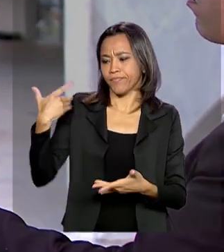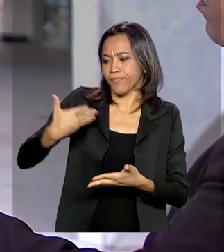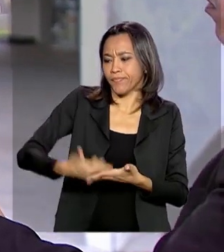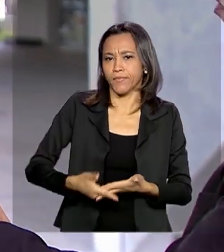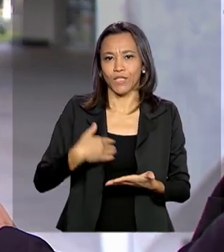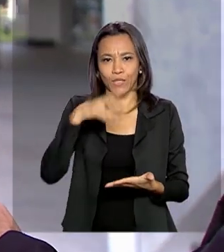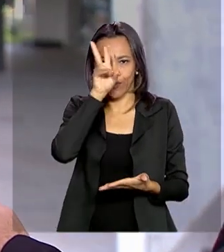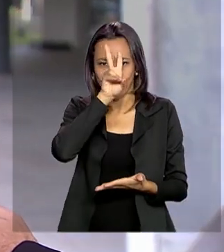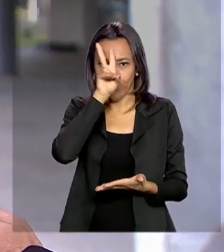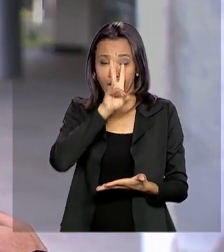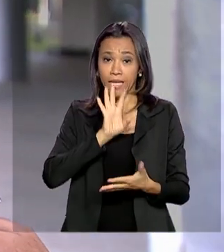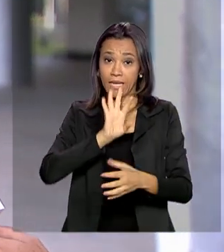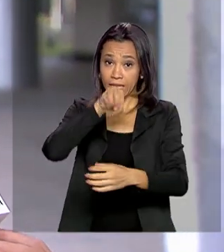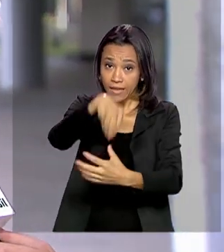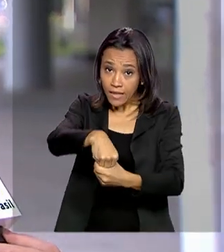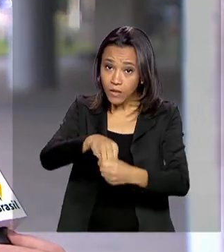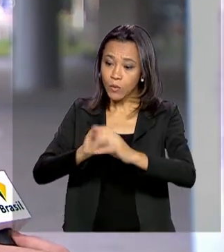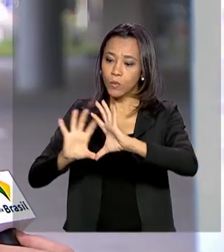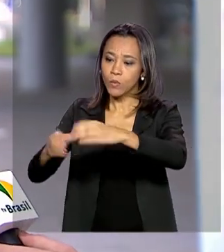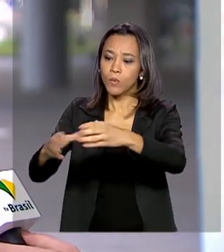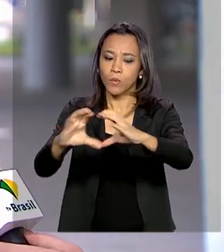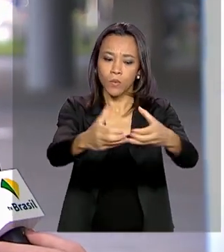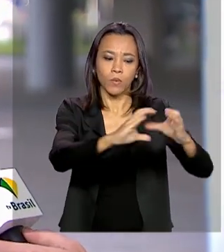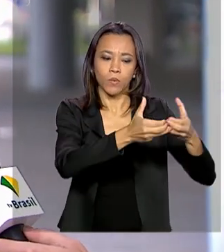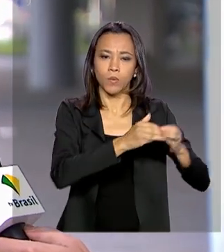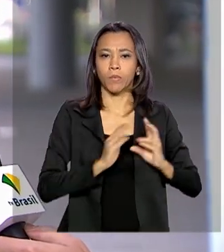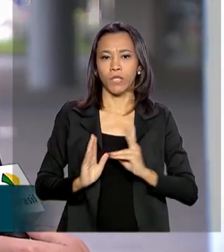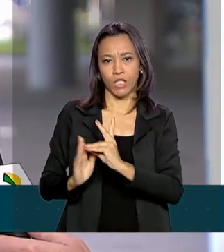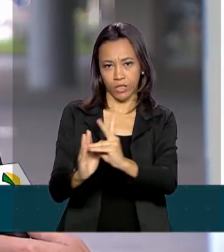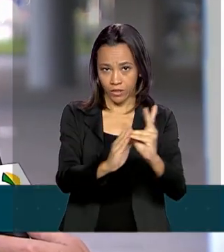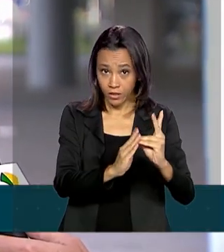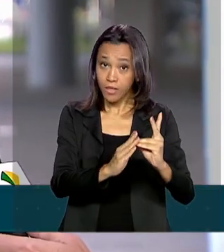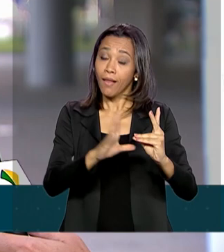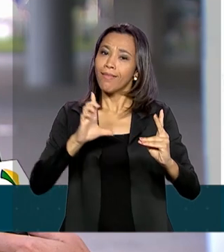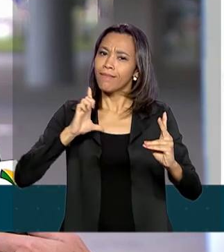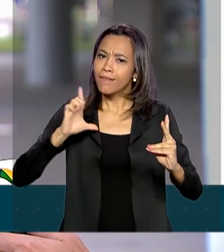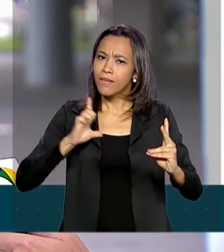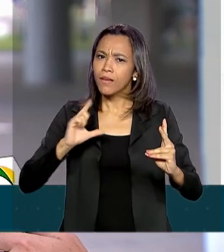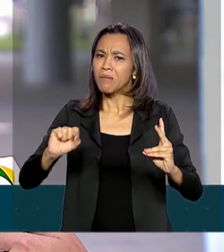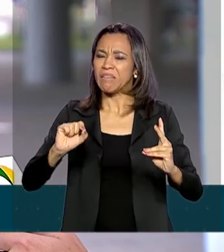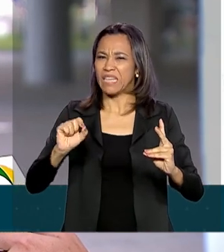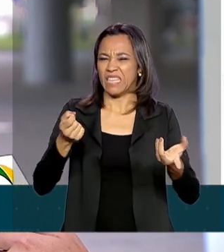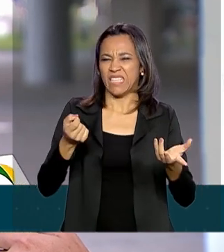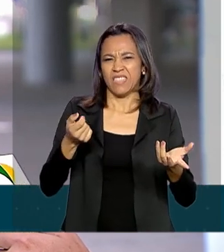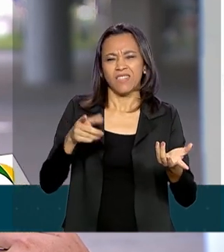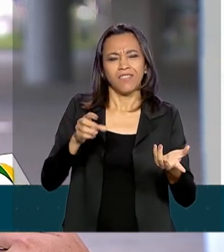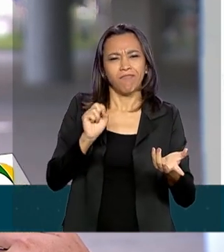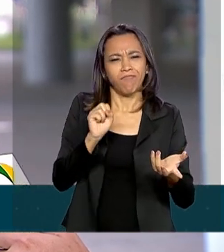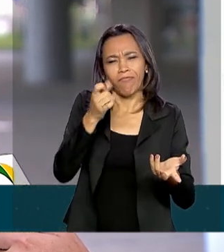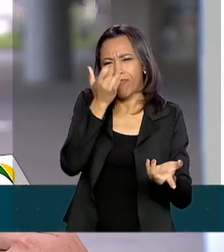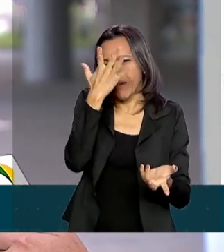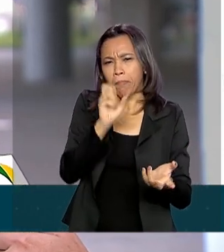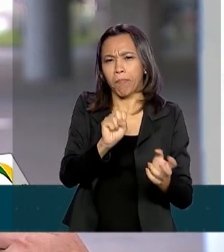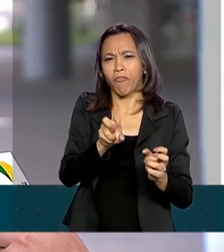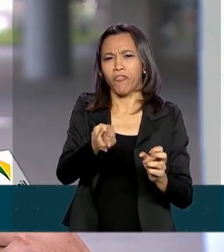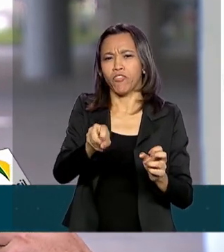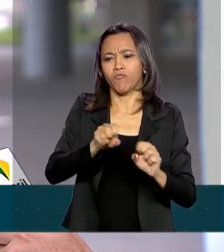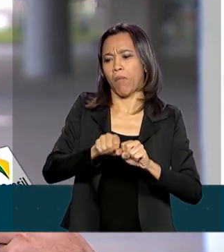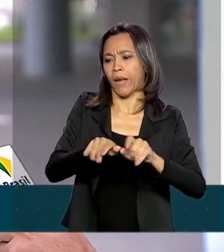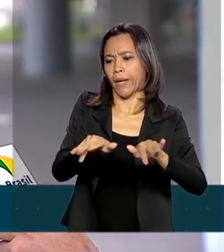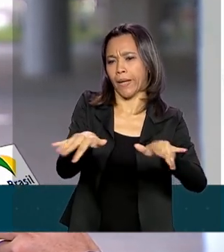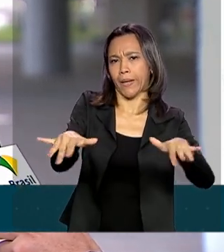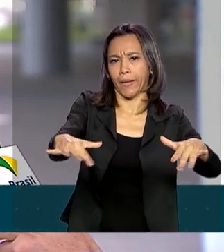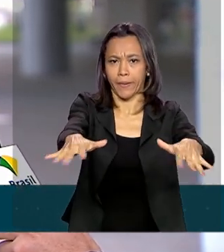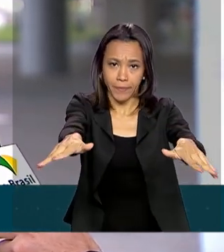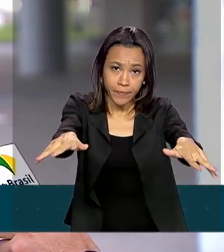que, dentre as comunidades indígenas, há uma vulnerabilidade biológica maior à infecção por viroses. Nesse sentido, a FUNAI, junto às